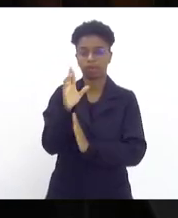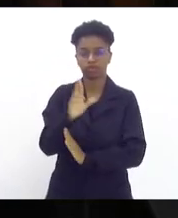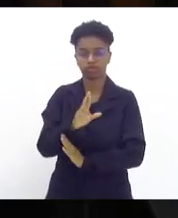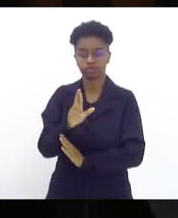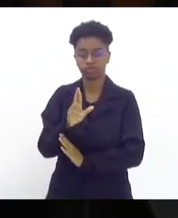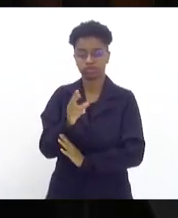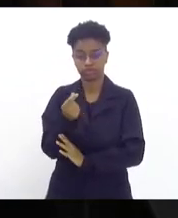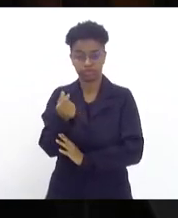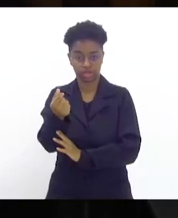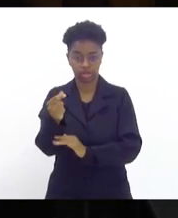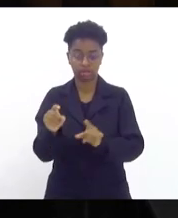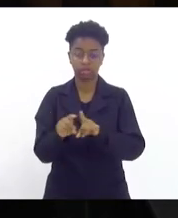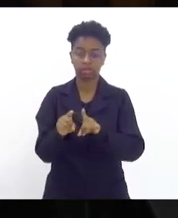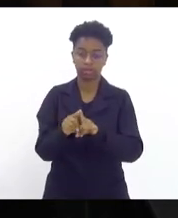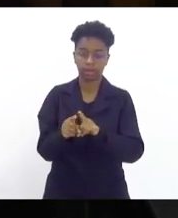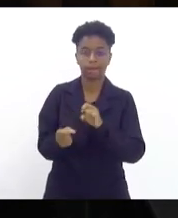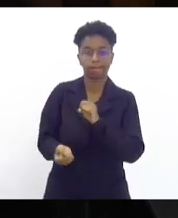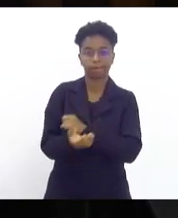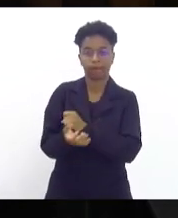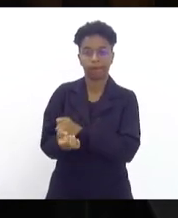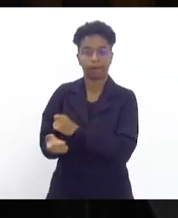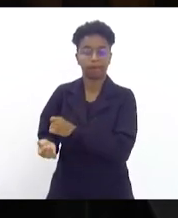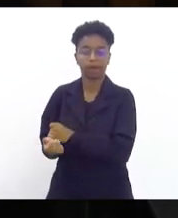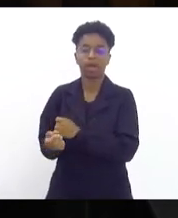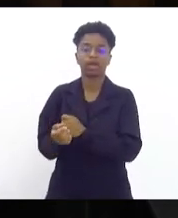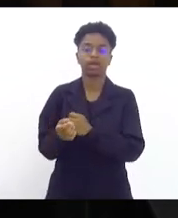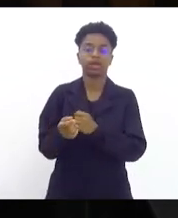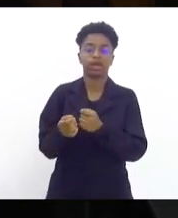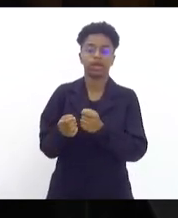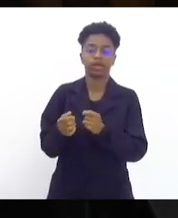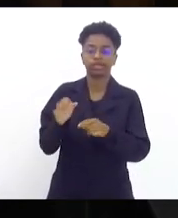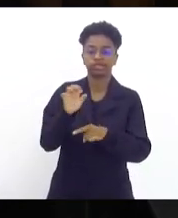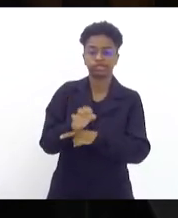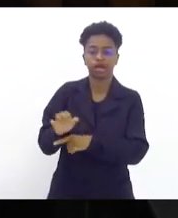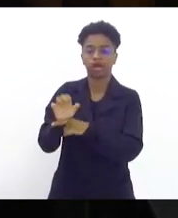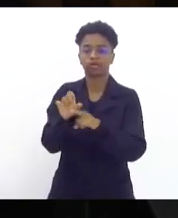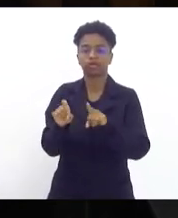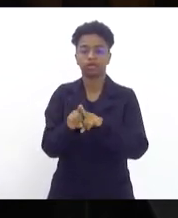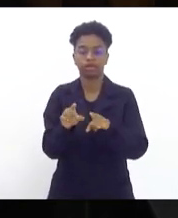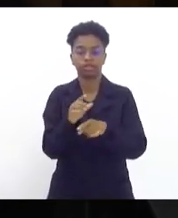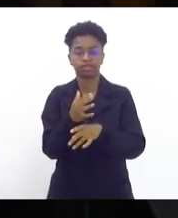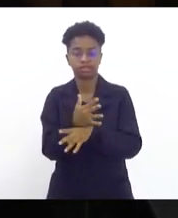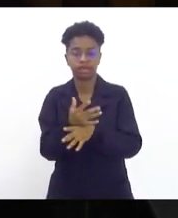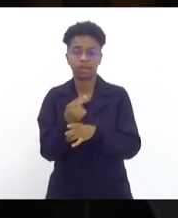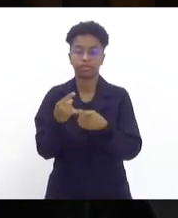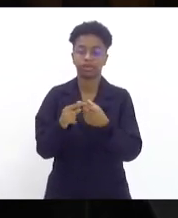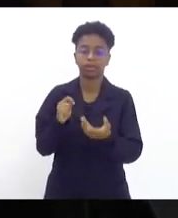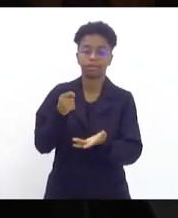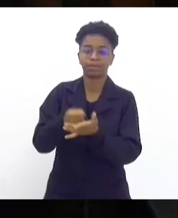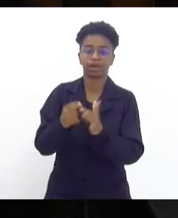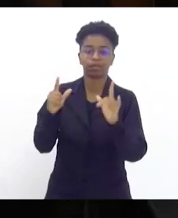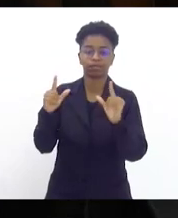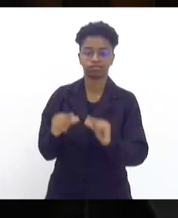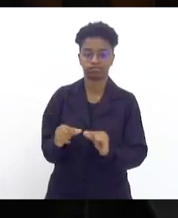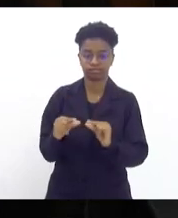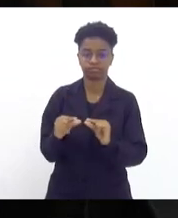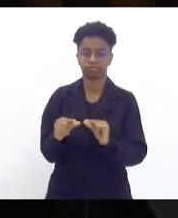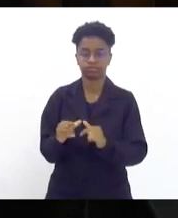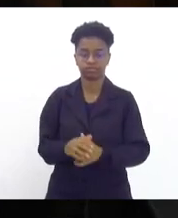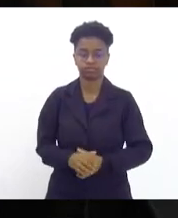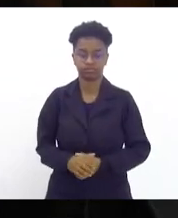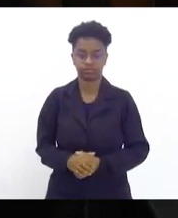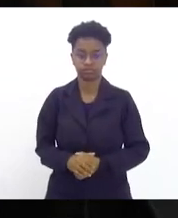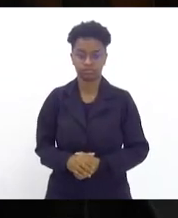burlava estados e municípios porque pagava menos de royalties de participação especial.